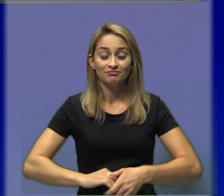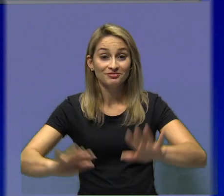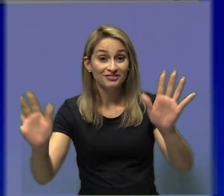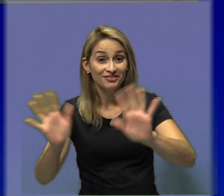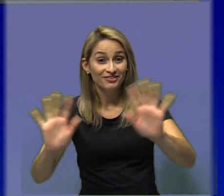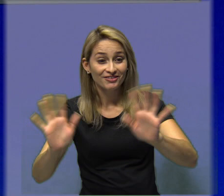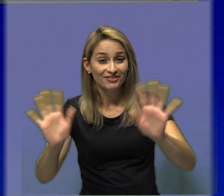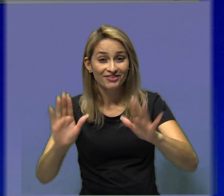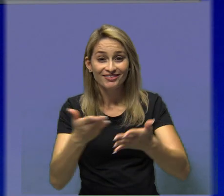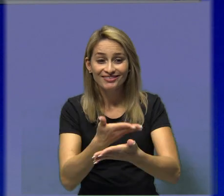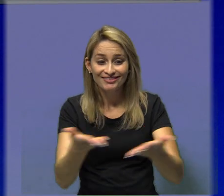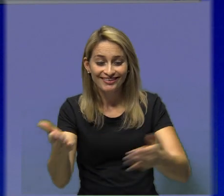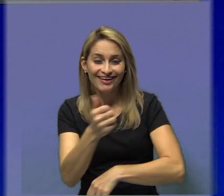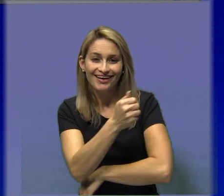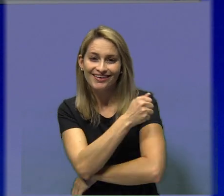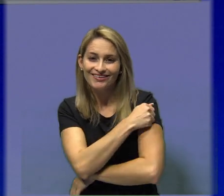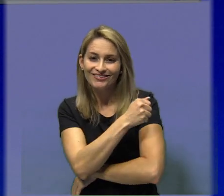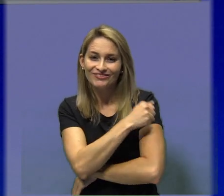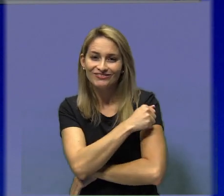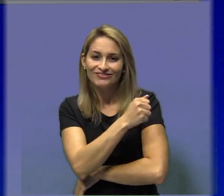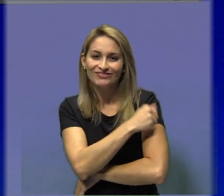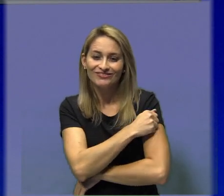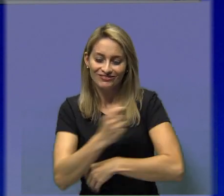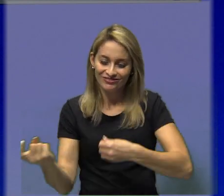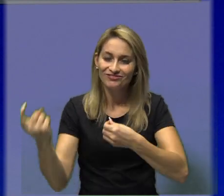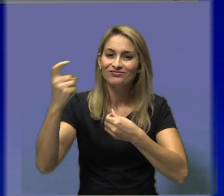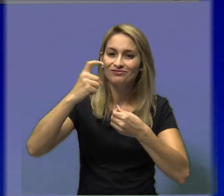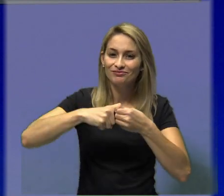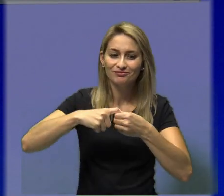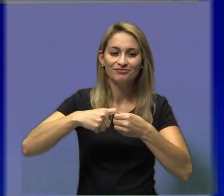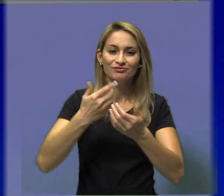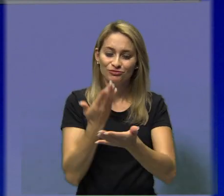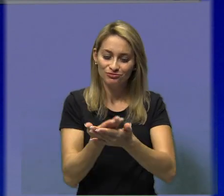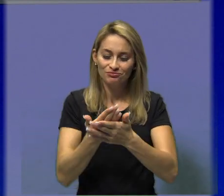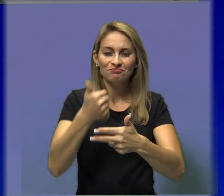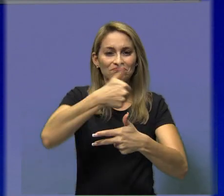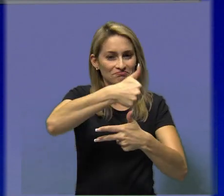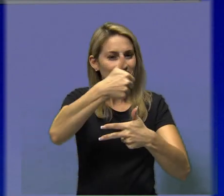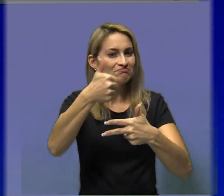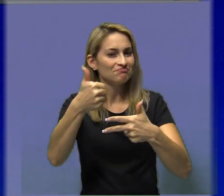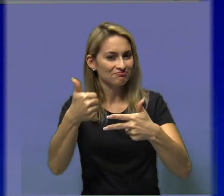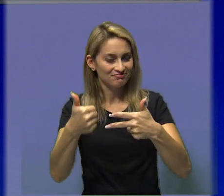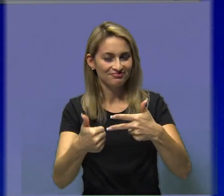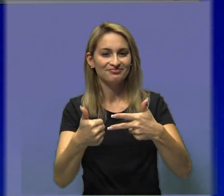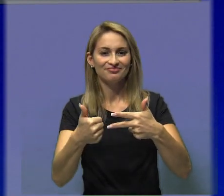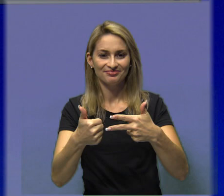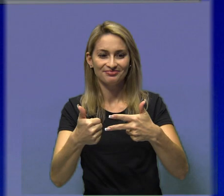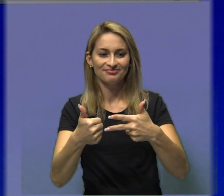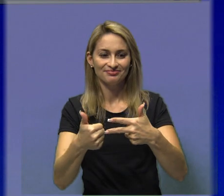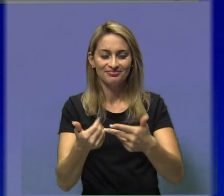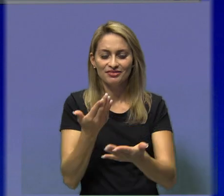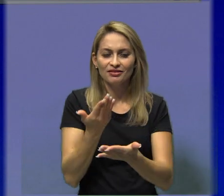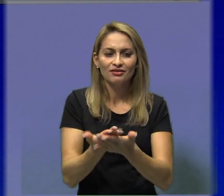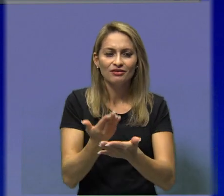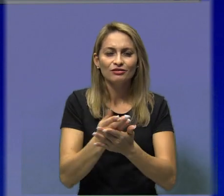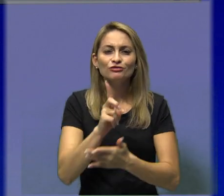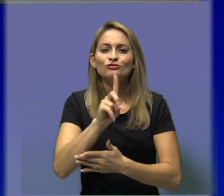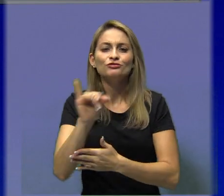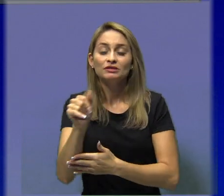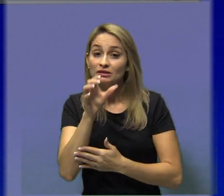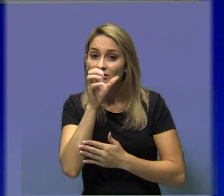Projeto Goiás, bem no Enem. Aos sábados, por meio da TV Brasil Central. Aulas